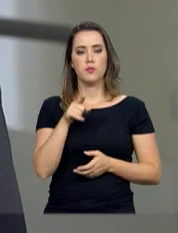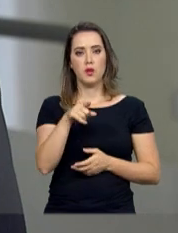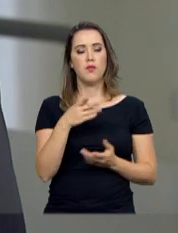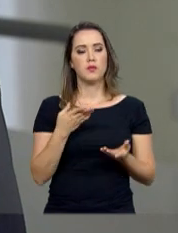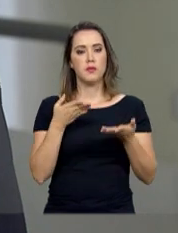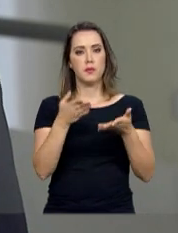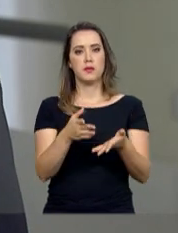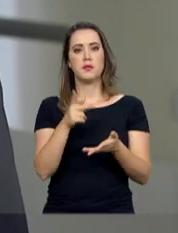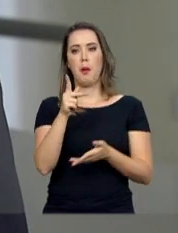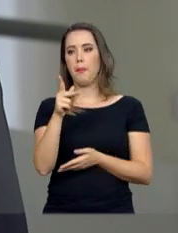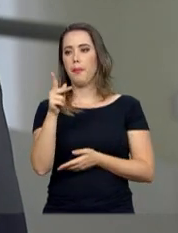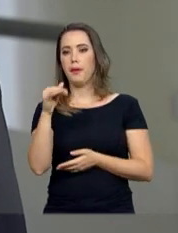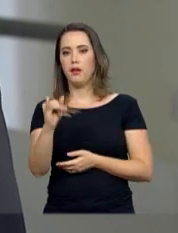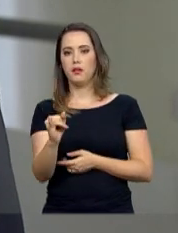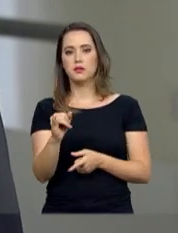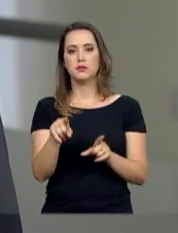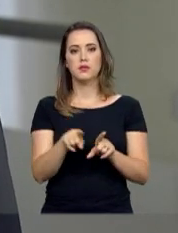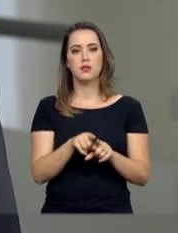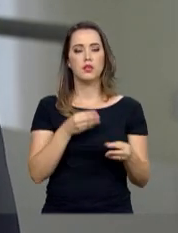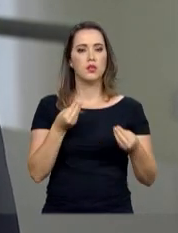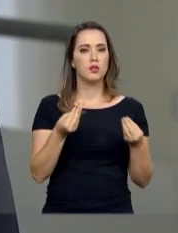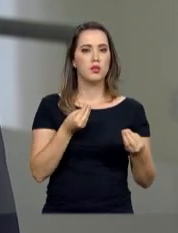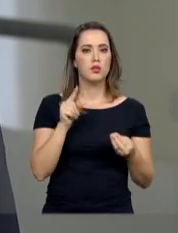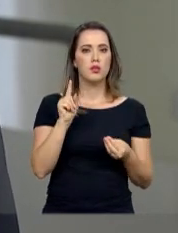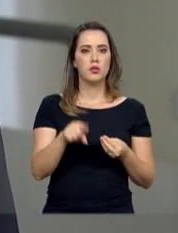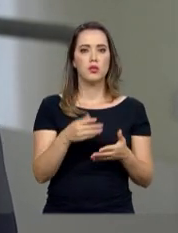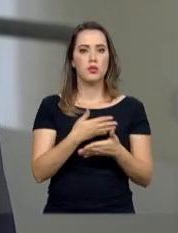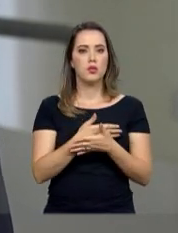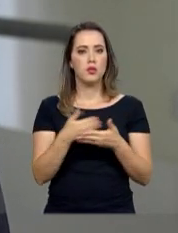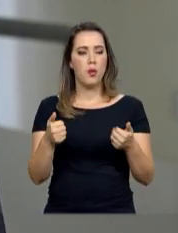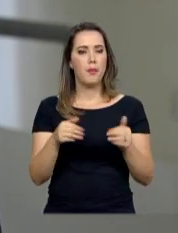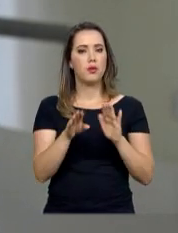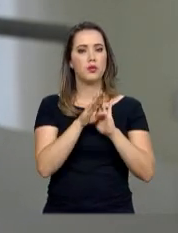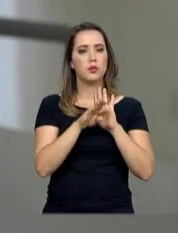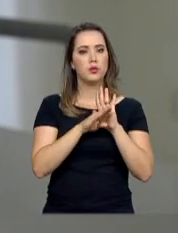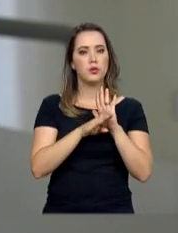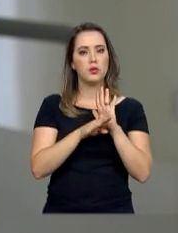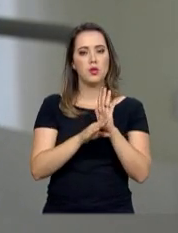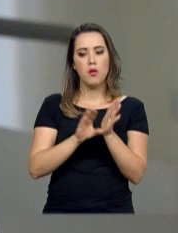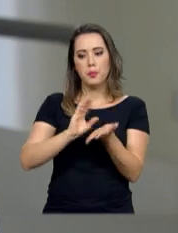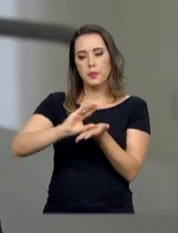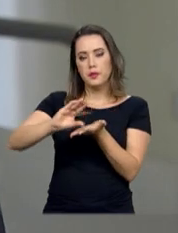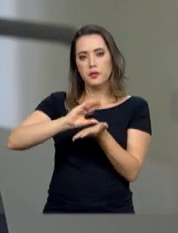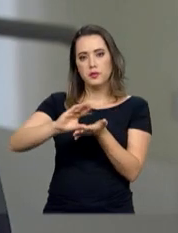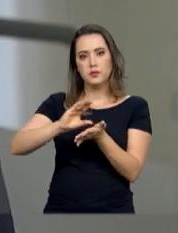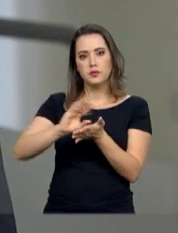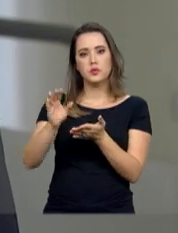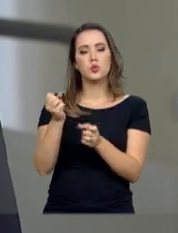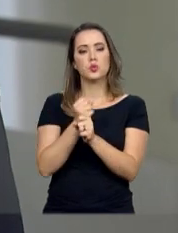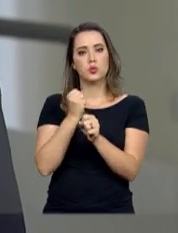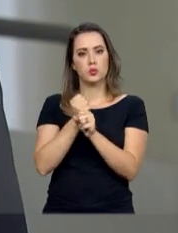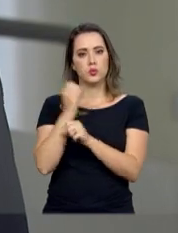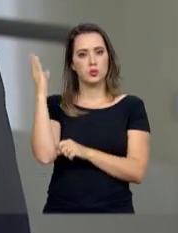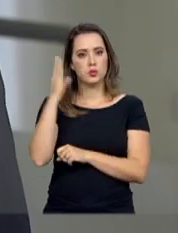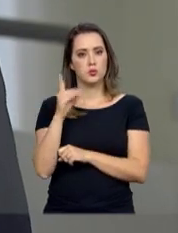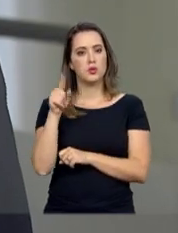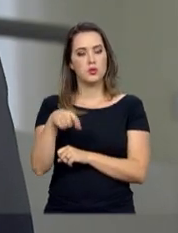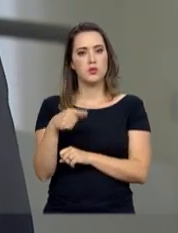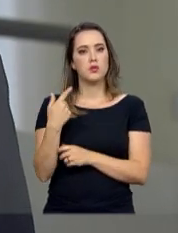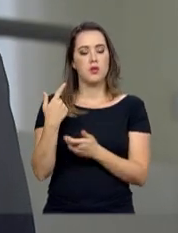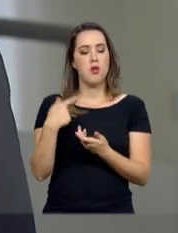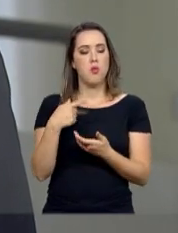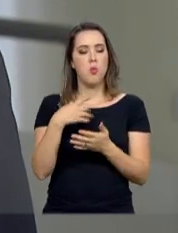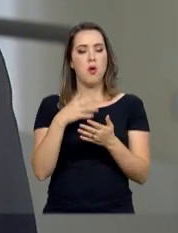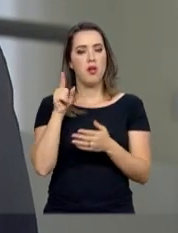PPI, o Programa de Parcerias de Investimentos. Esse é o melhor modelo para investir em infraestrutura no Brasil? É um modelo que deu certo.